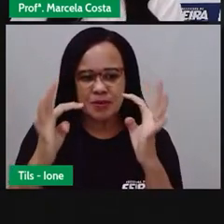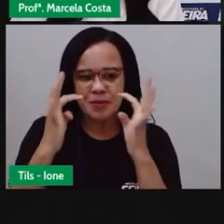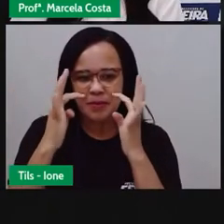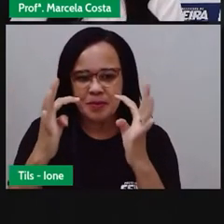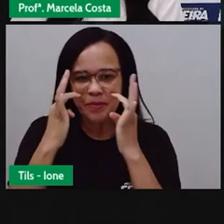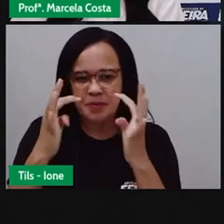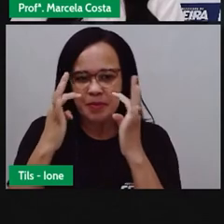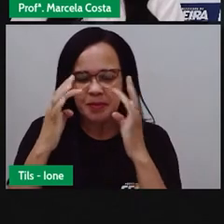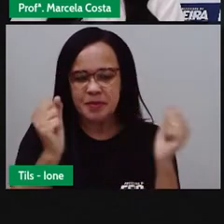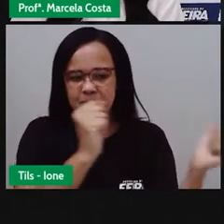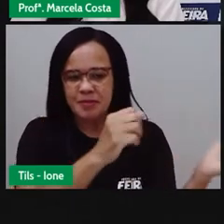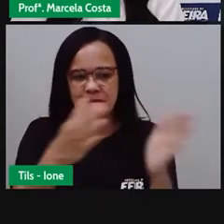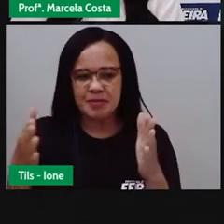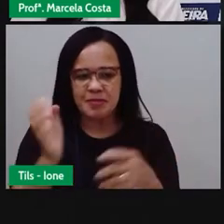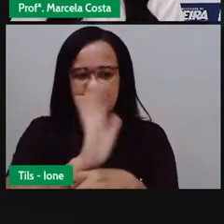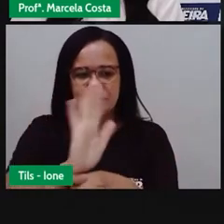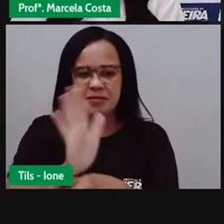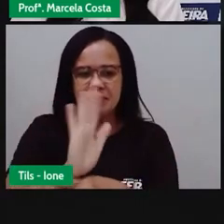Vai!